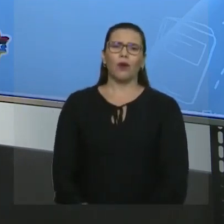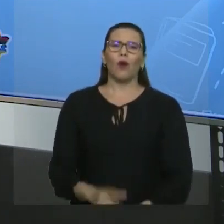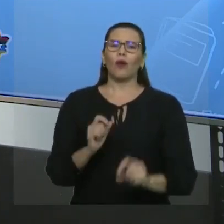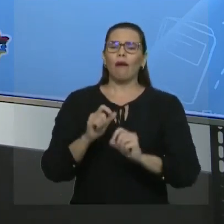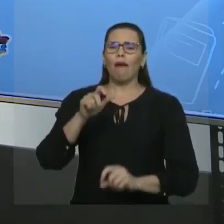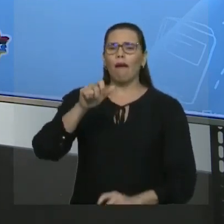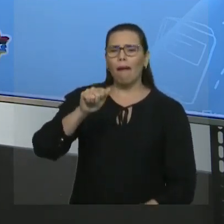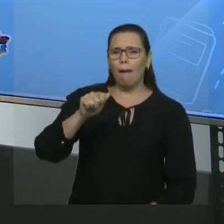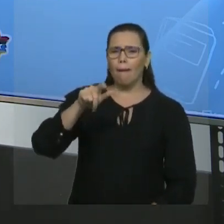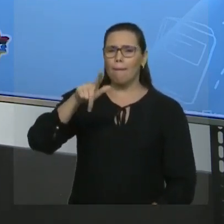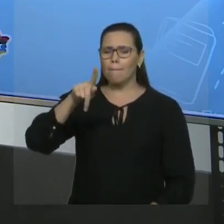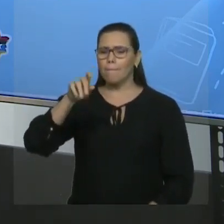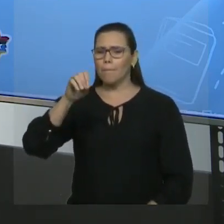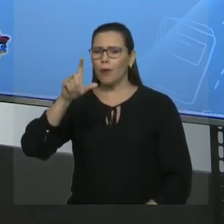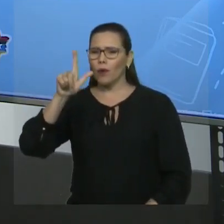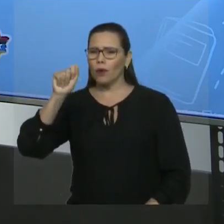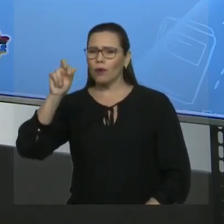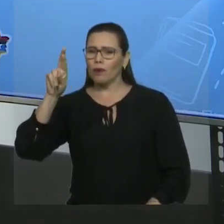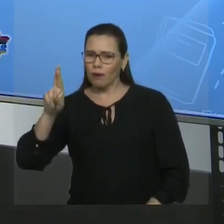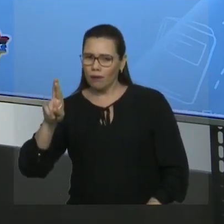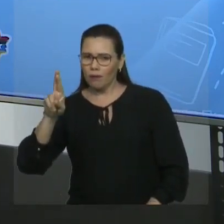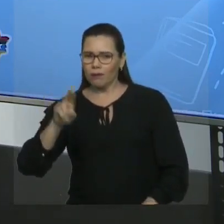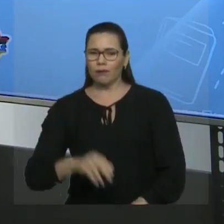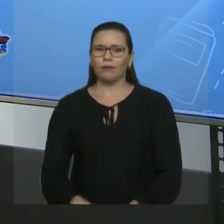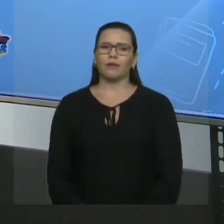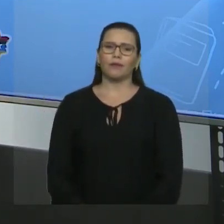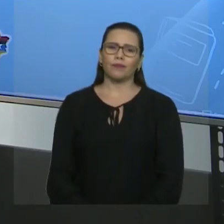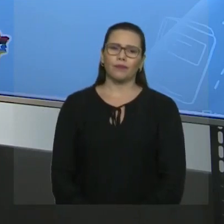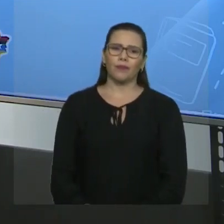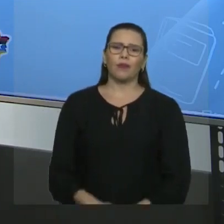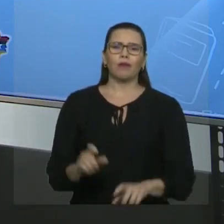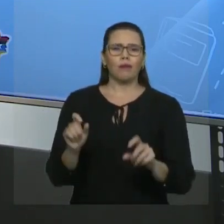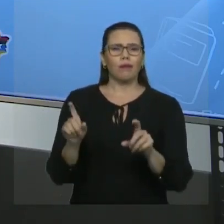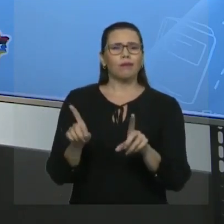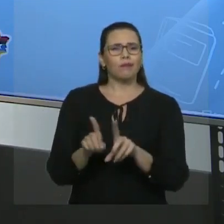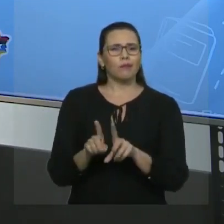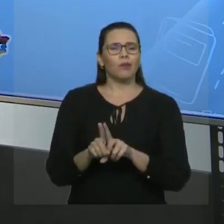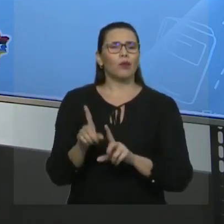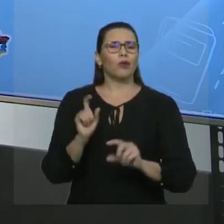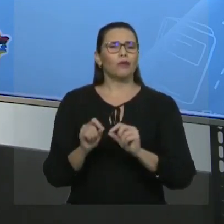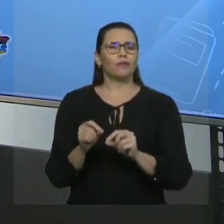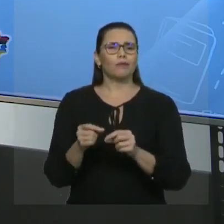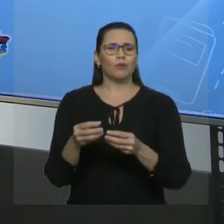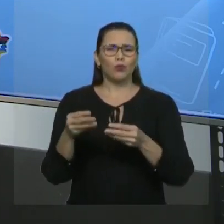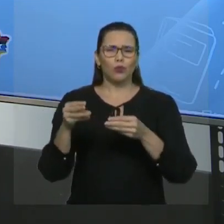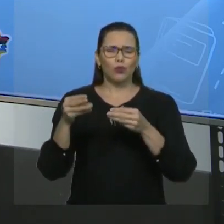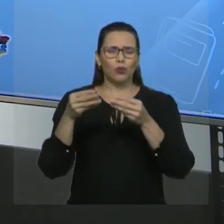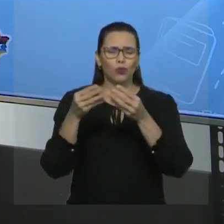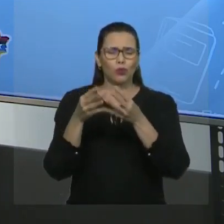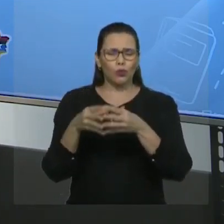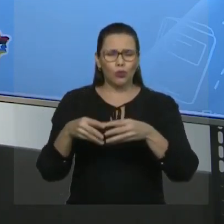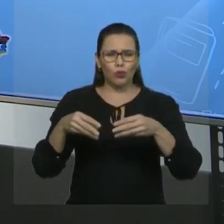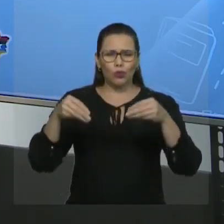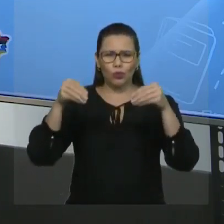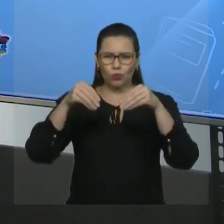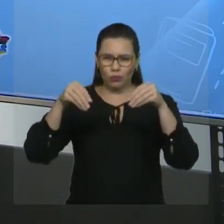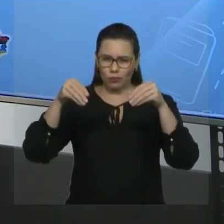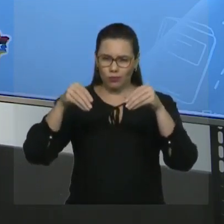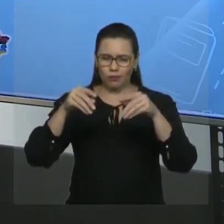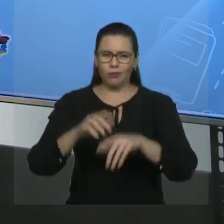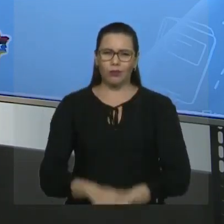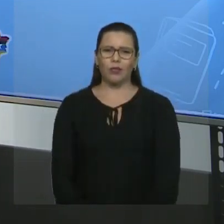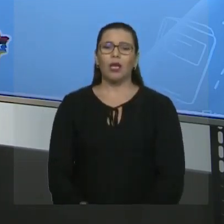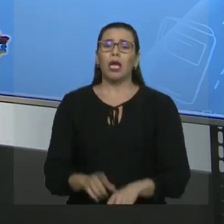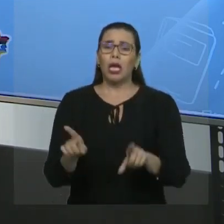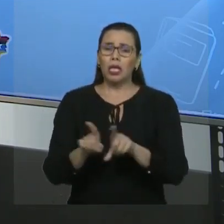apolares, consequentemente não são solúveis em solventes polares como a água. Vimos que eles têm baixos pontos de fusão e